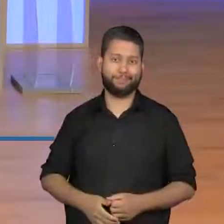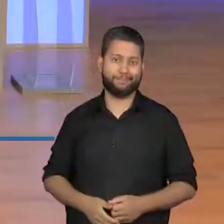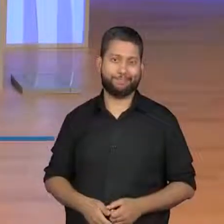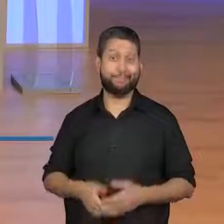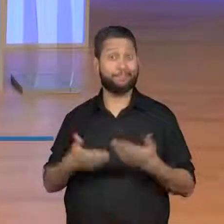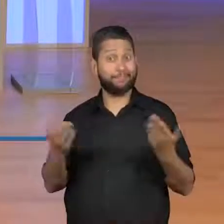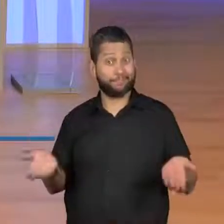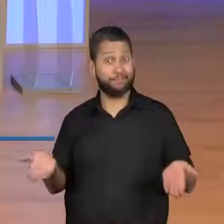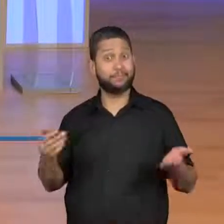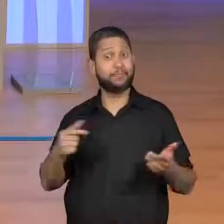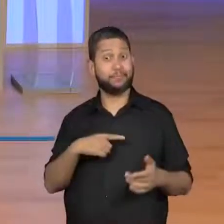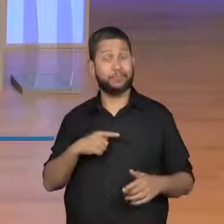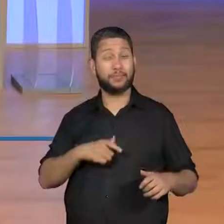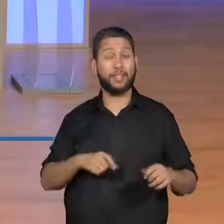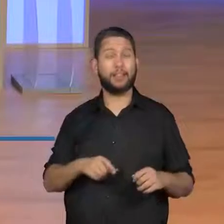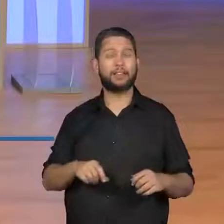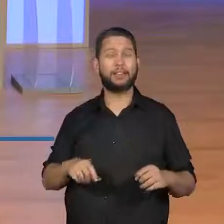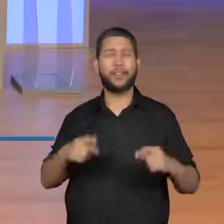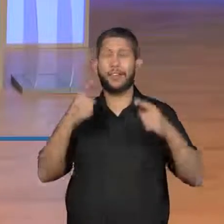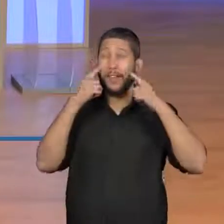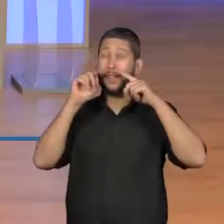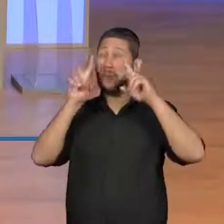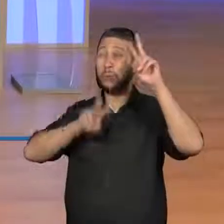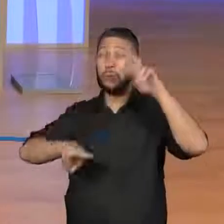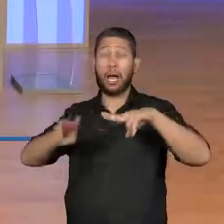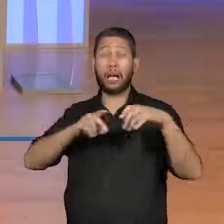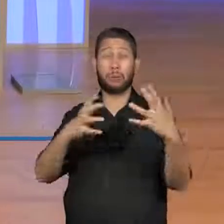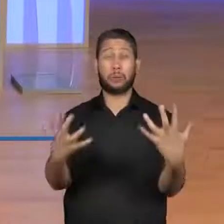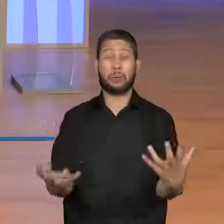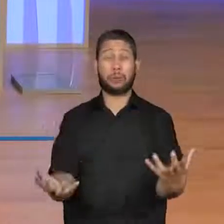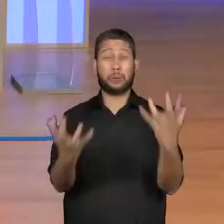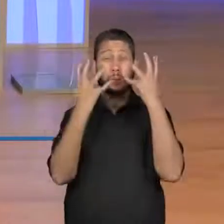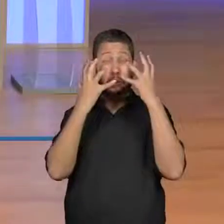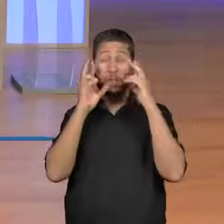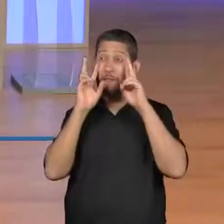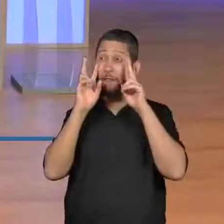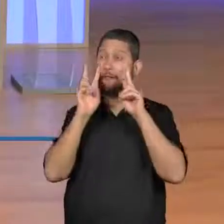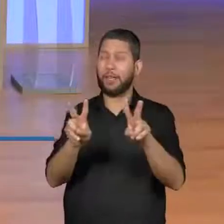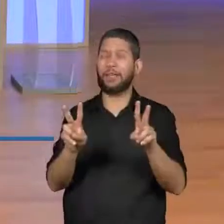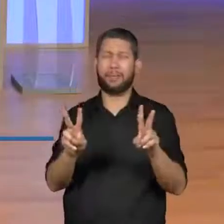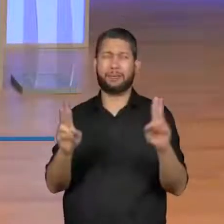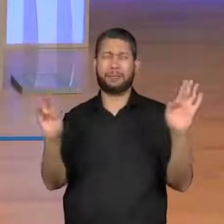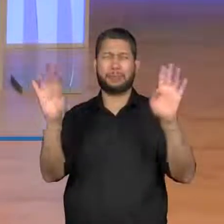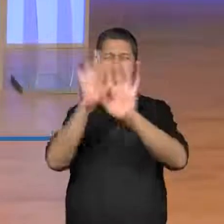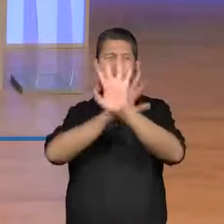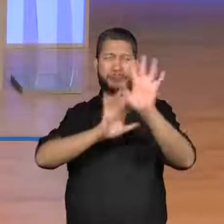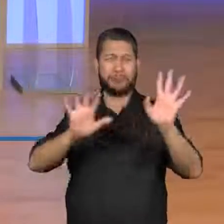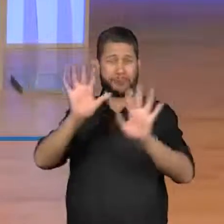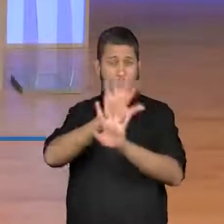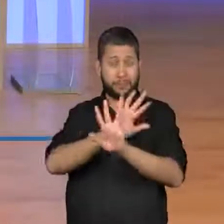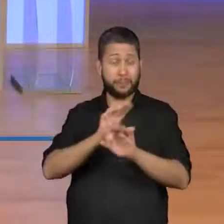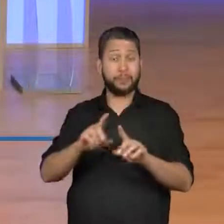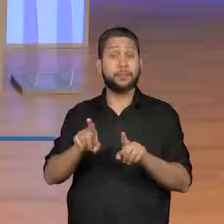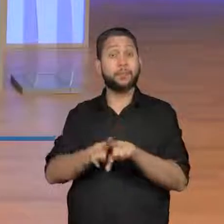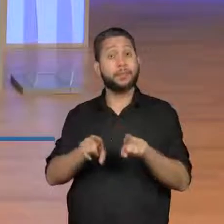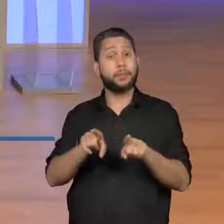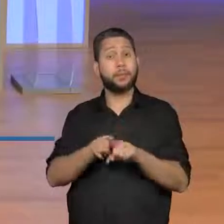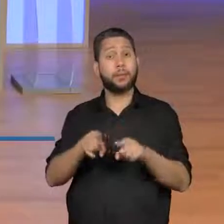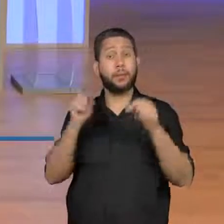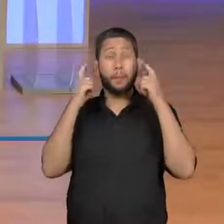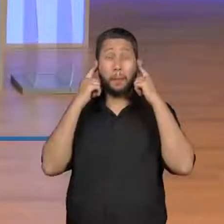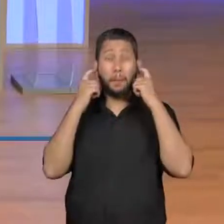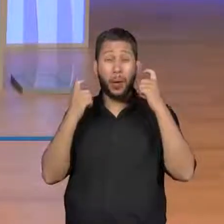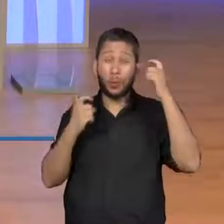Além da poluição visual, porque acaba sendo ali, nossa, muita coisa junto ao mesmo tempo e passam ali alguns